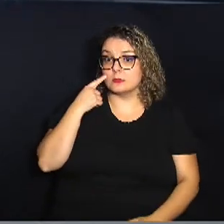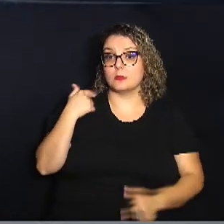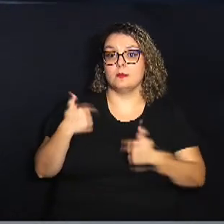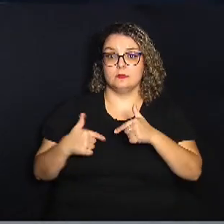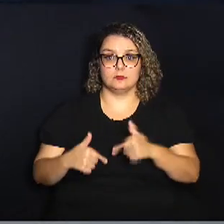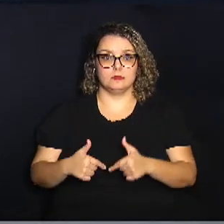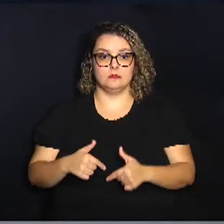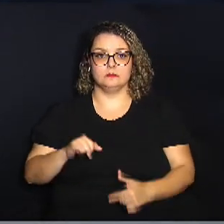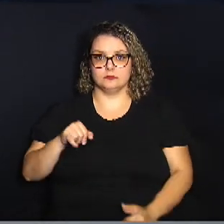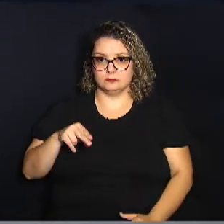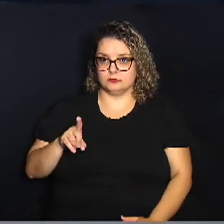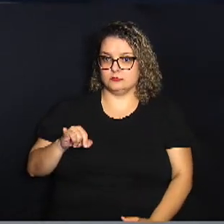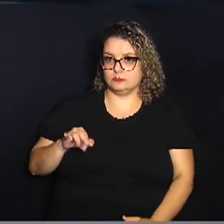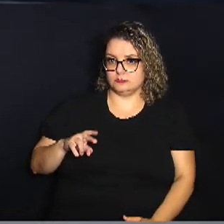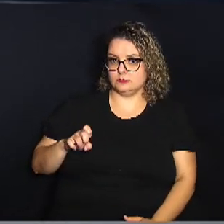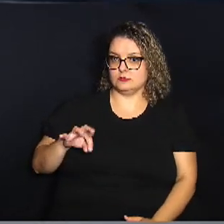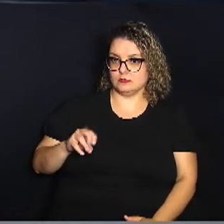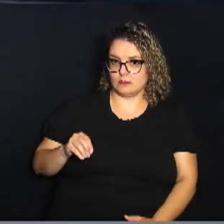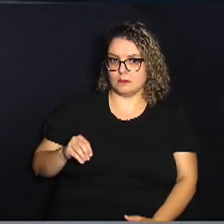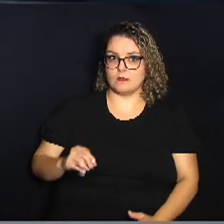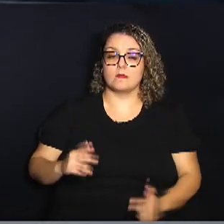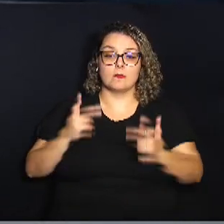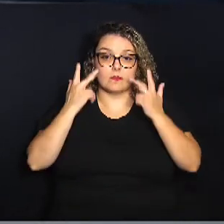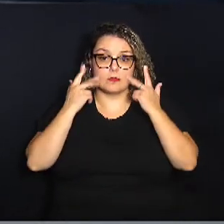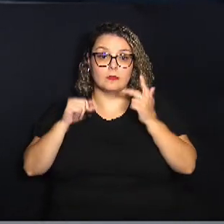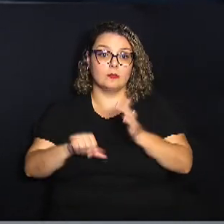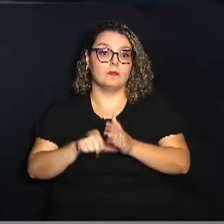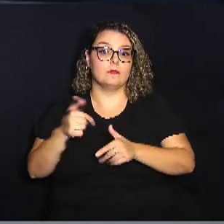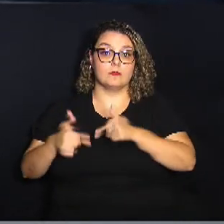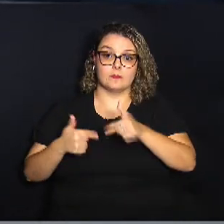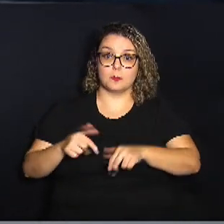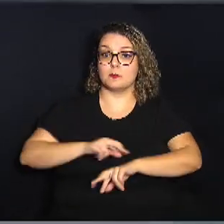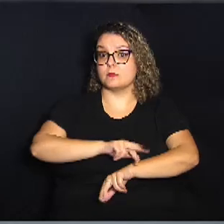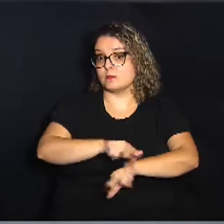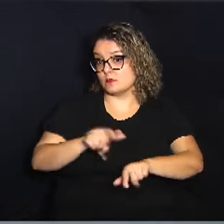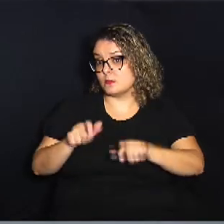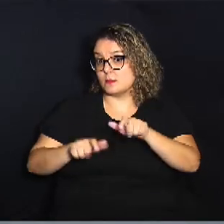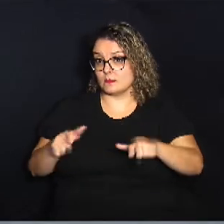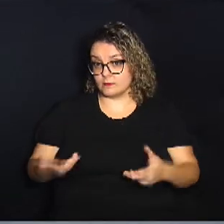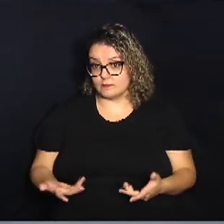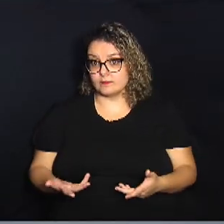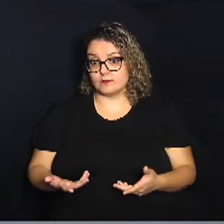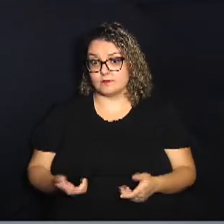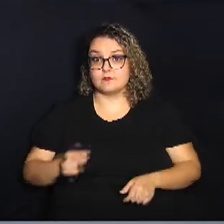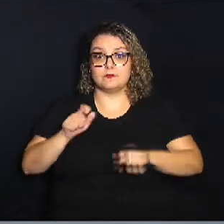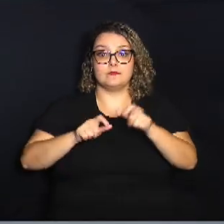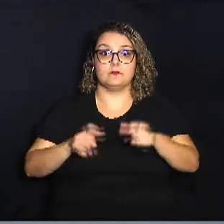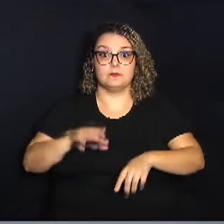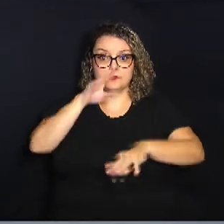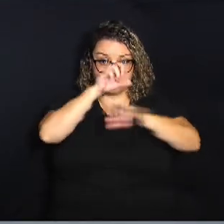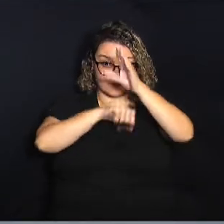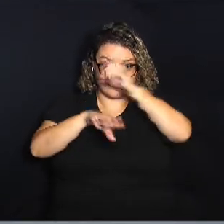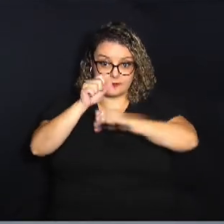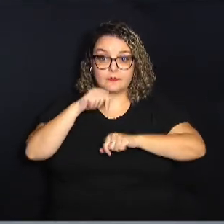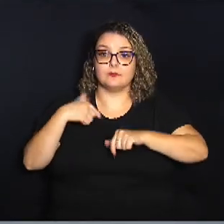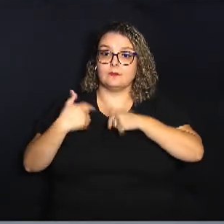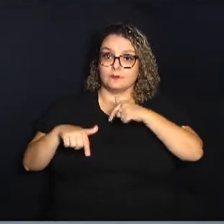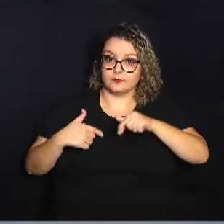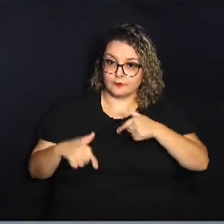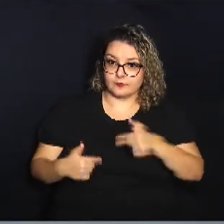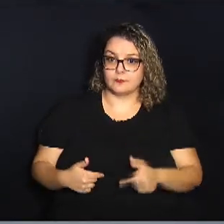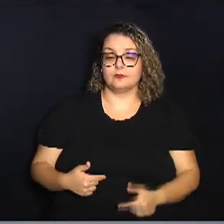indiretos, geralmente, é o primeiro trabalho de muita gente, né? As pessoas aprendem trabalhando em eventos